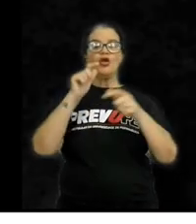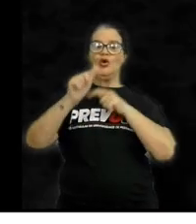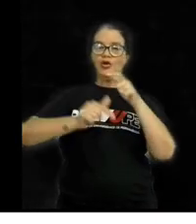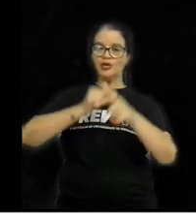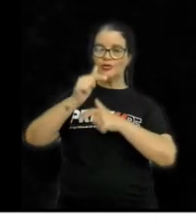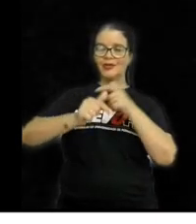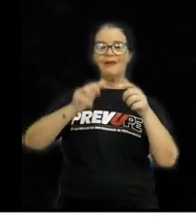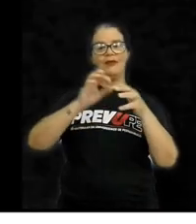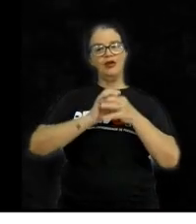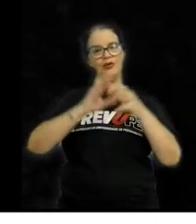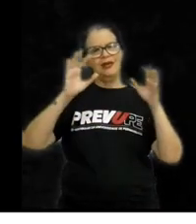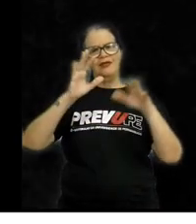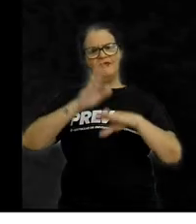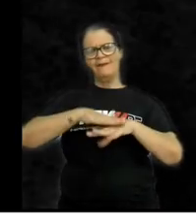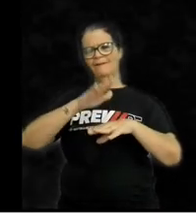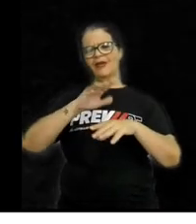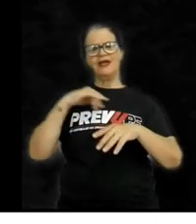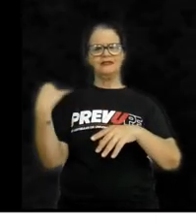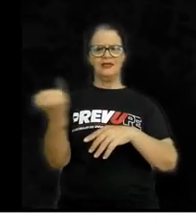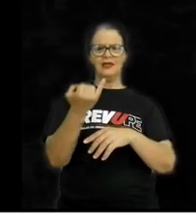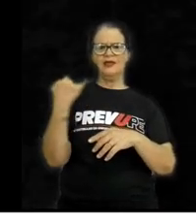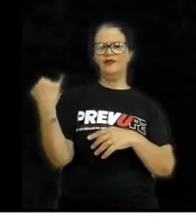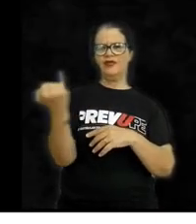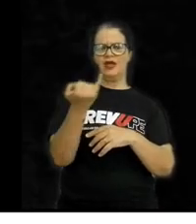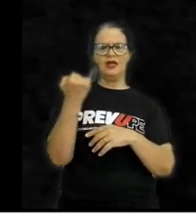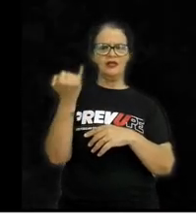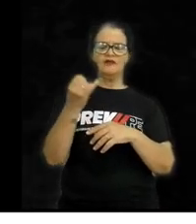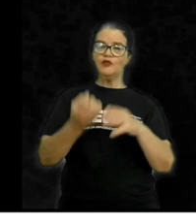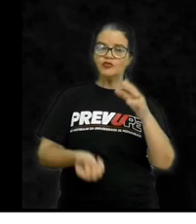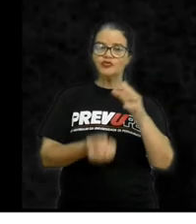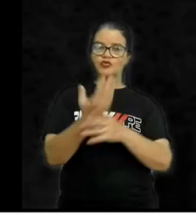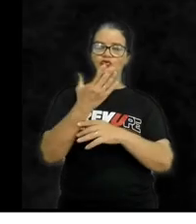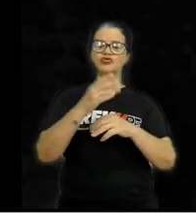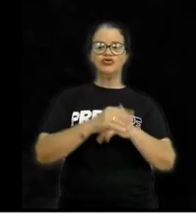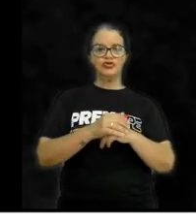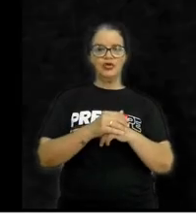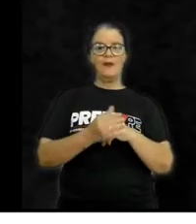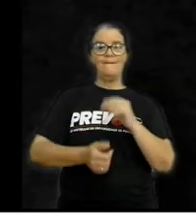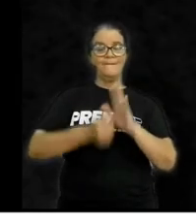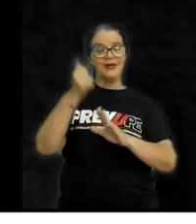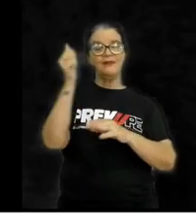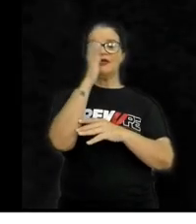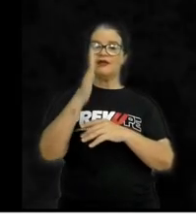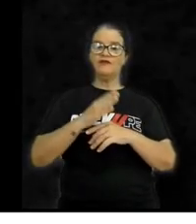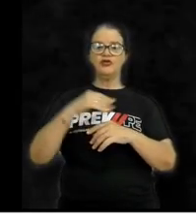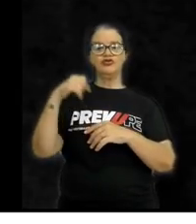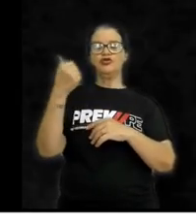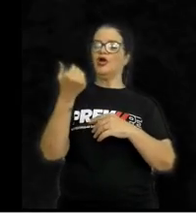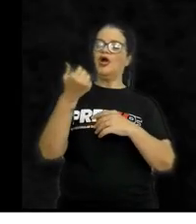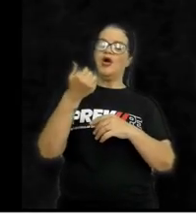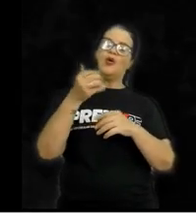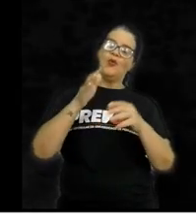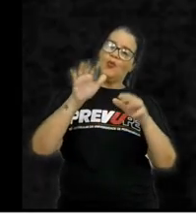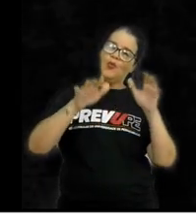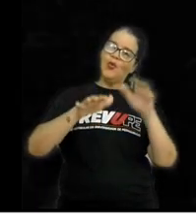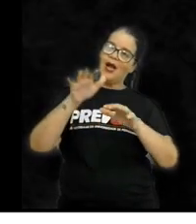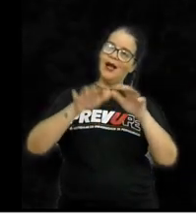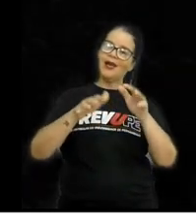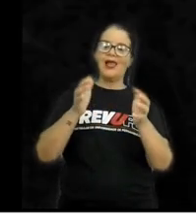trabalho livre muito mais significativo. surgiu pela primeira vez no Brasil uma classe média,